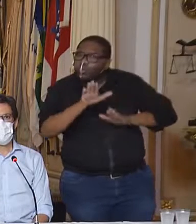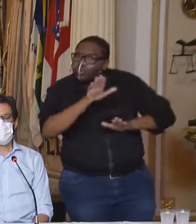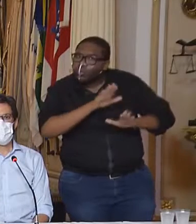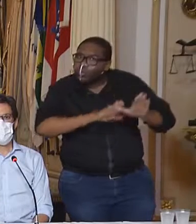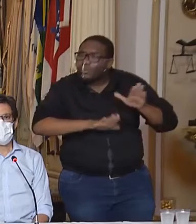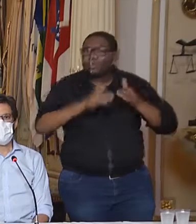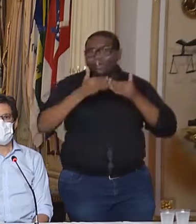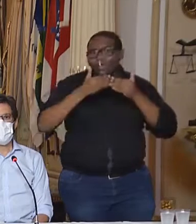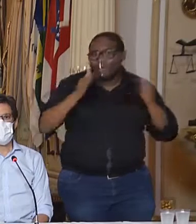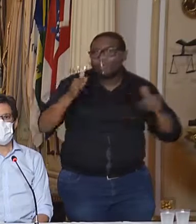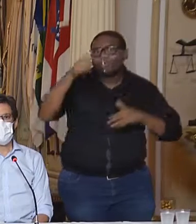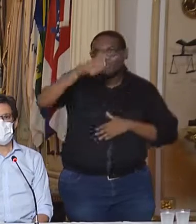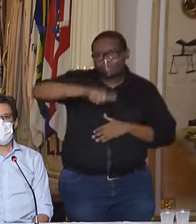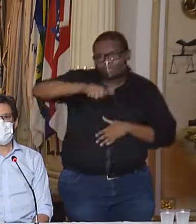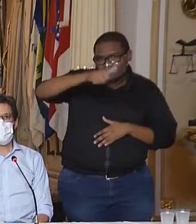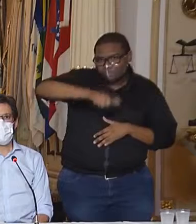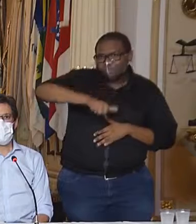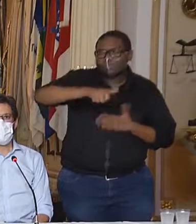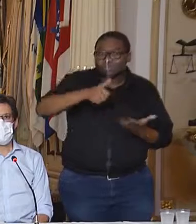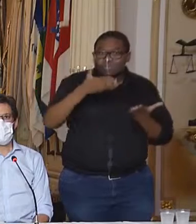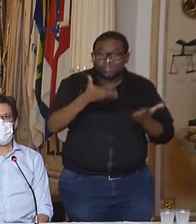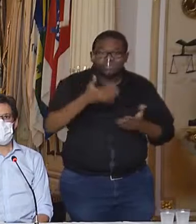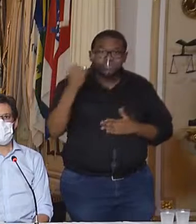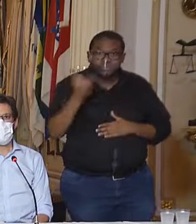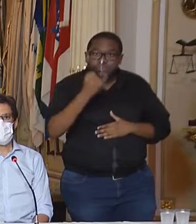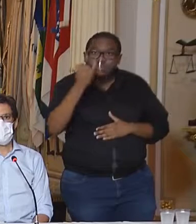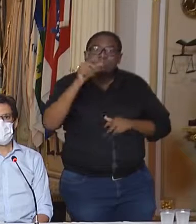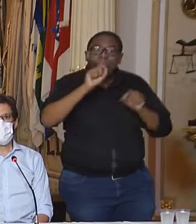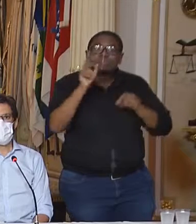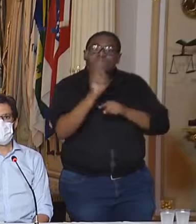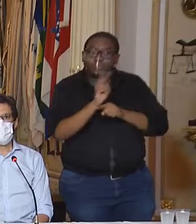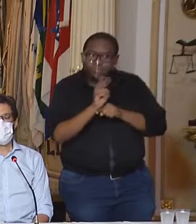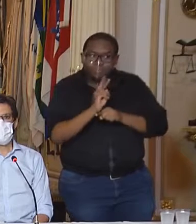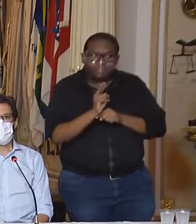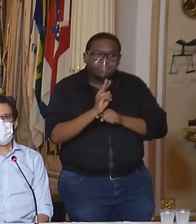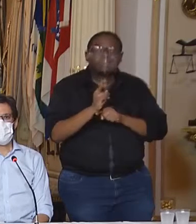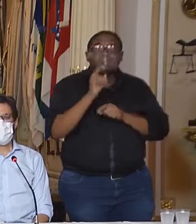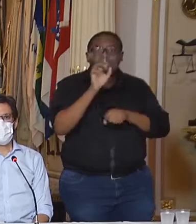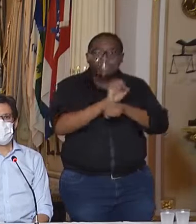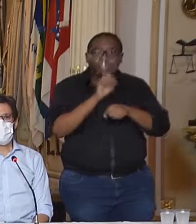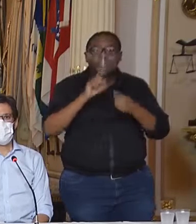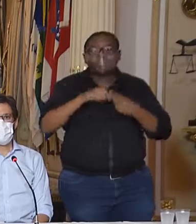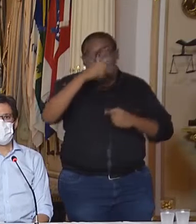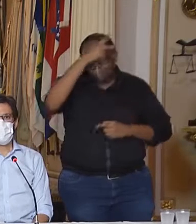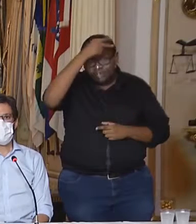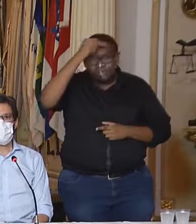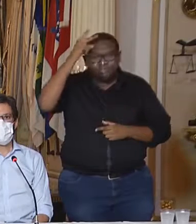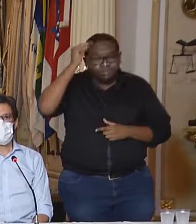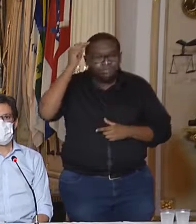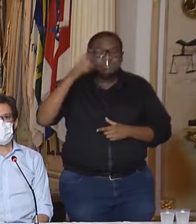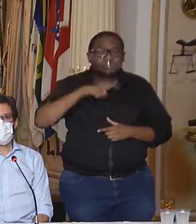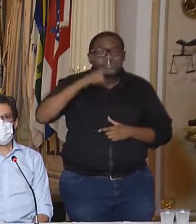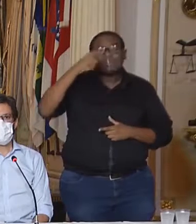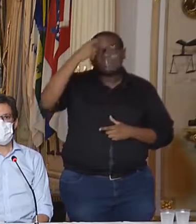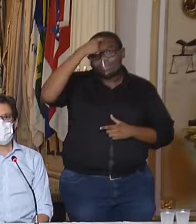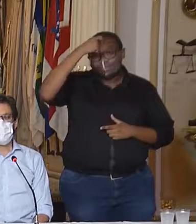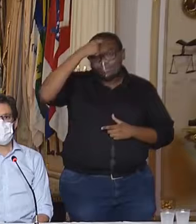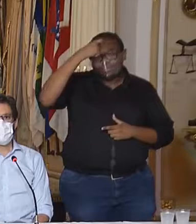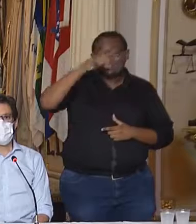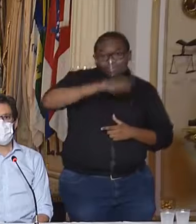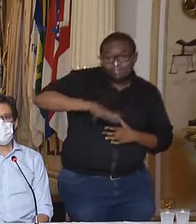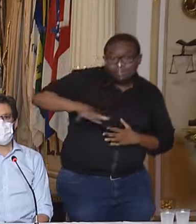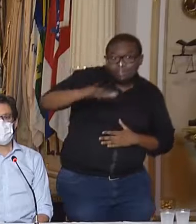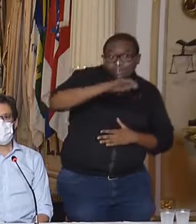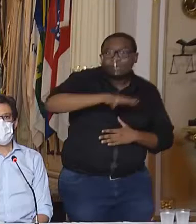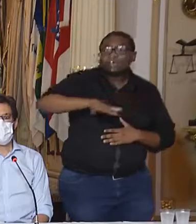reabertura, nessa avaliação. É importante, muito mais que a fiscalização do Estado e das prefeituras, uma conscientização de cada segmento, de